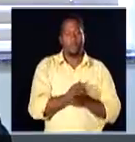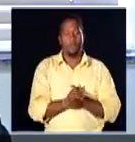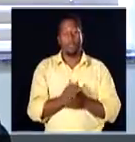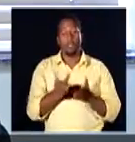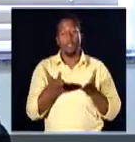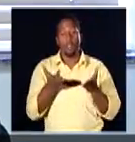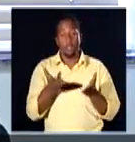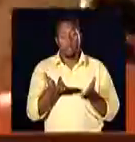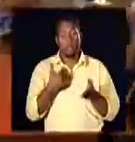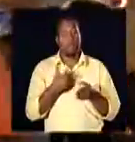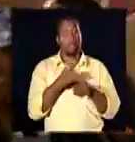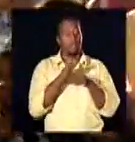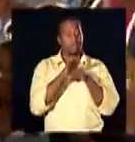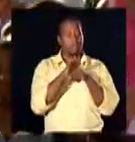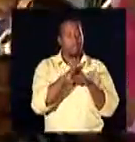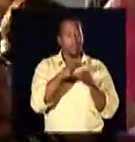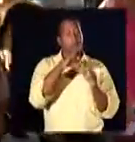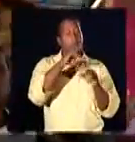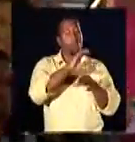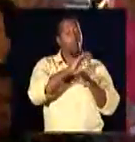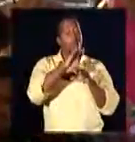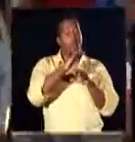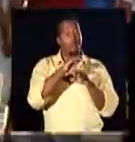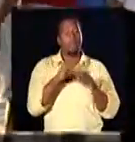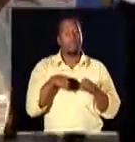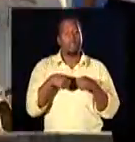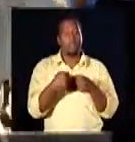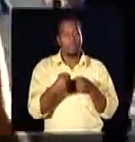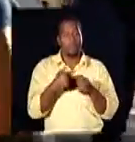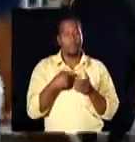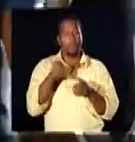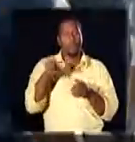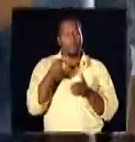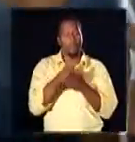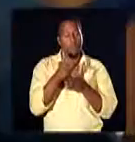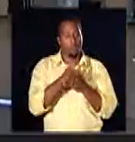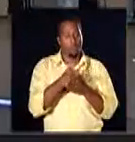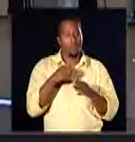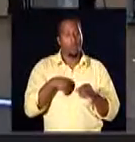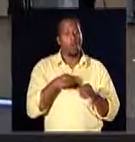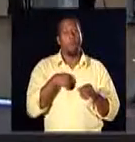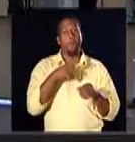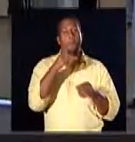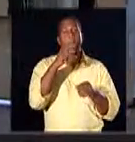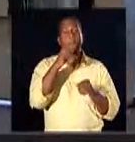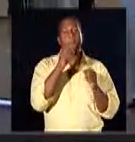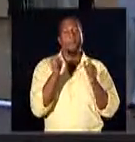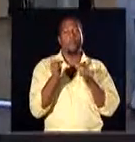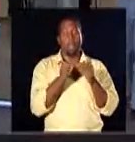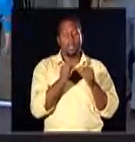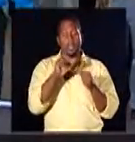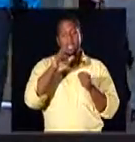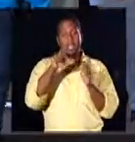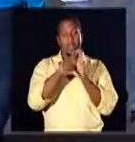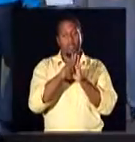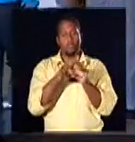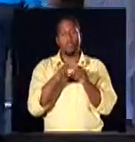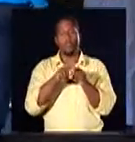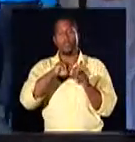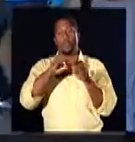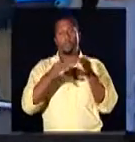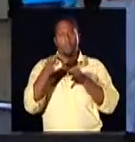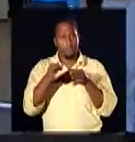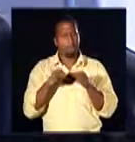cidadania das pessoas. Para atuar em prol do Código de Defesa do Consumidor, os poderes executivo e judiciário atuam